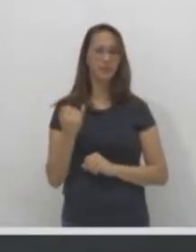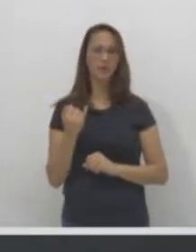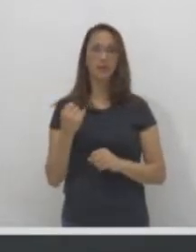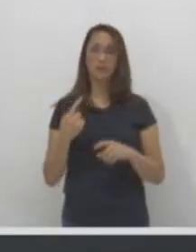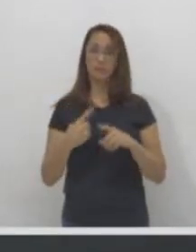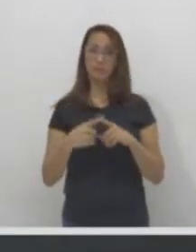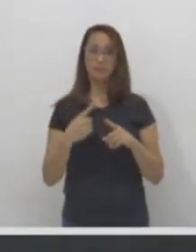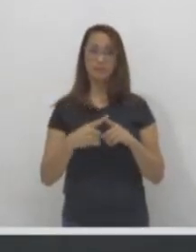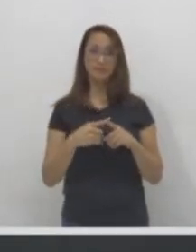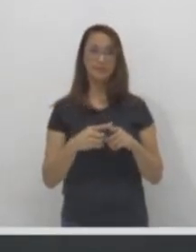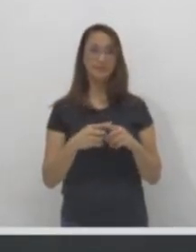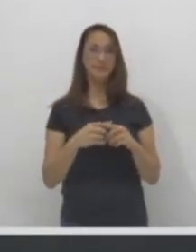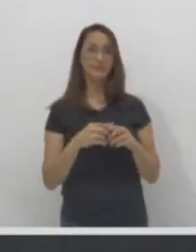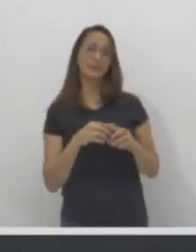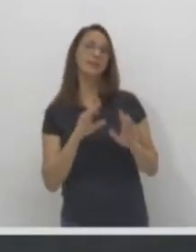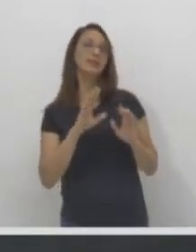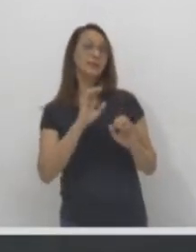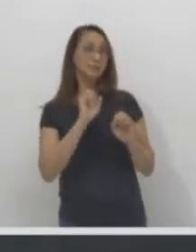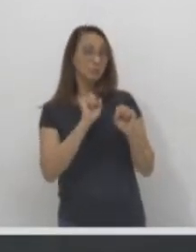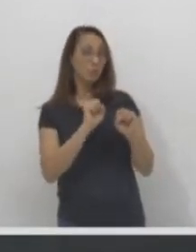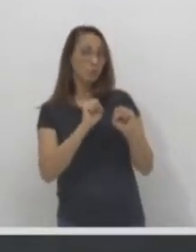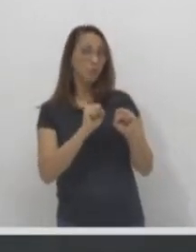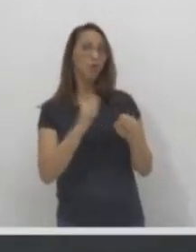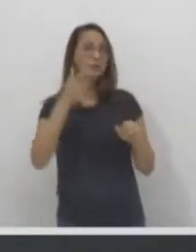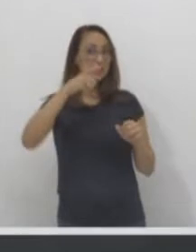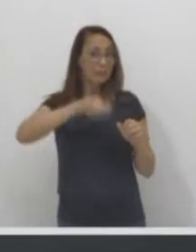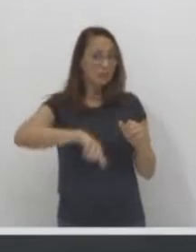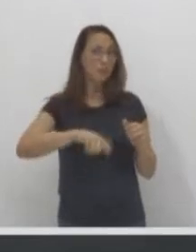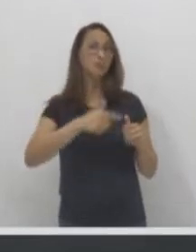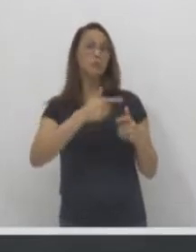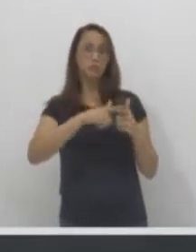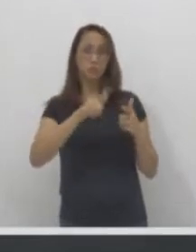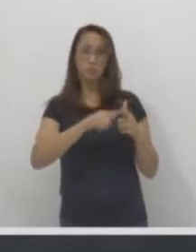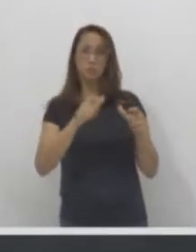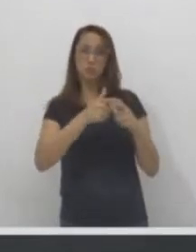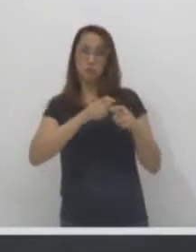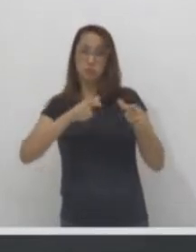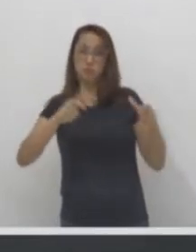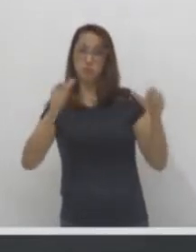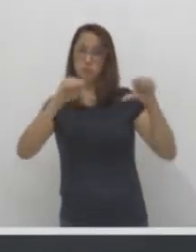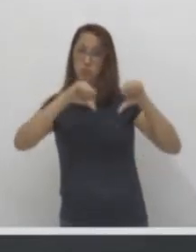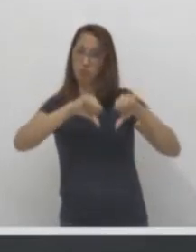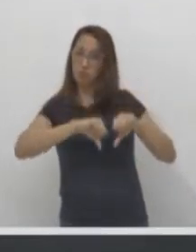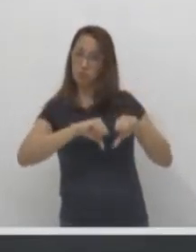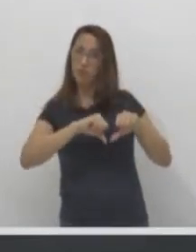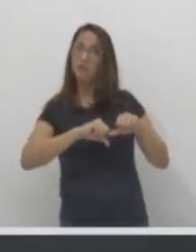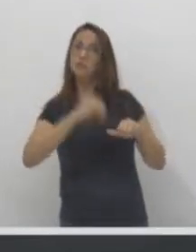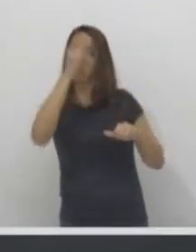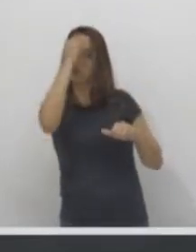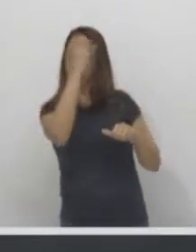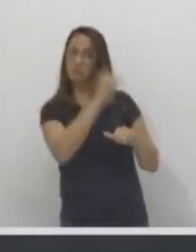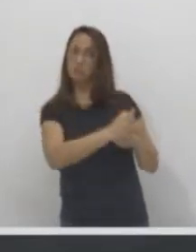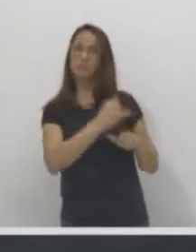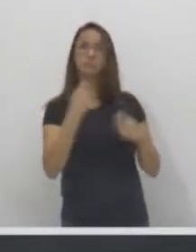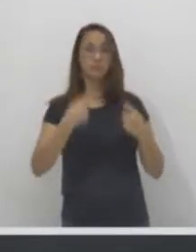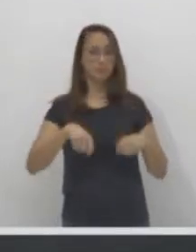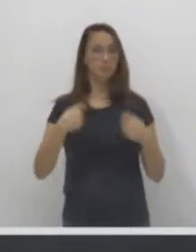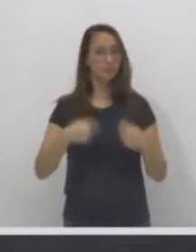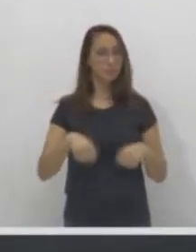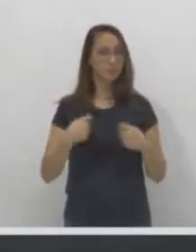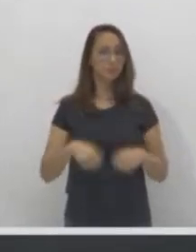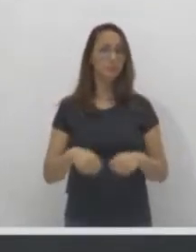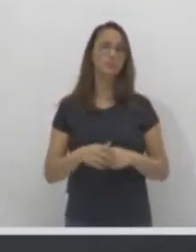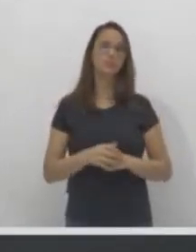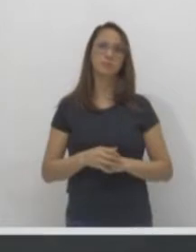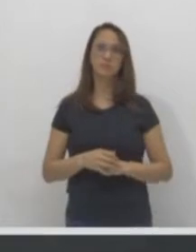na situação que nós estávamos, tá bom? Então fica ligado nas prevenções que nós viemos aqui ao longo dessas aulas falando bastante